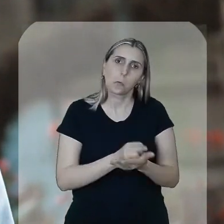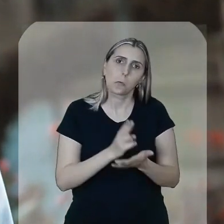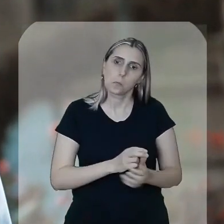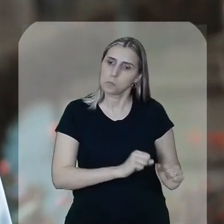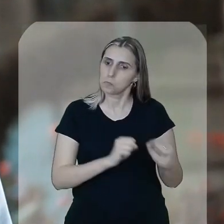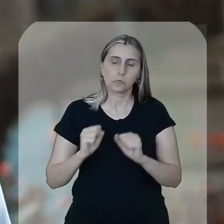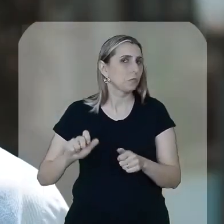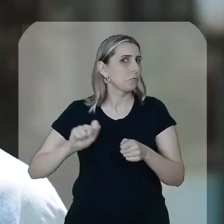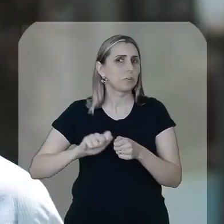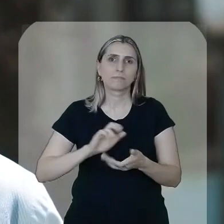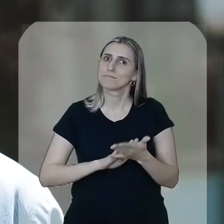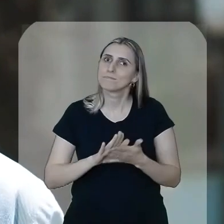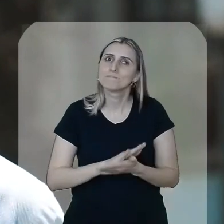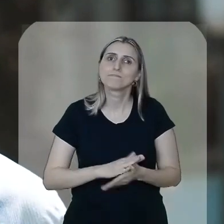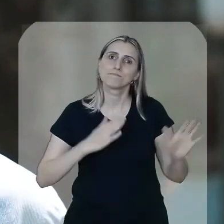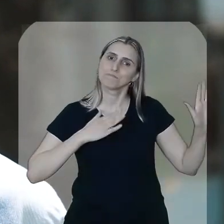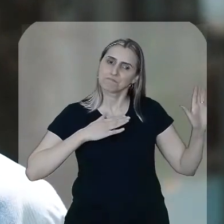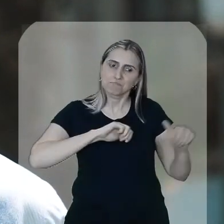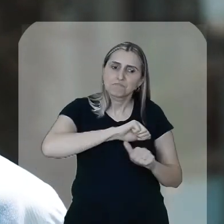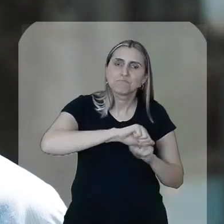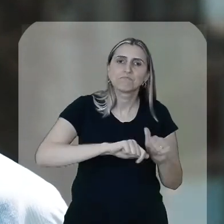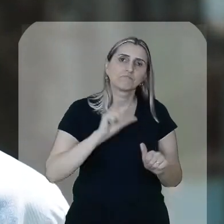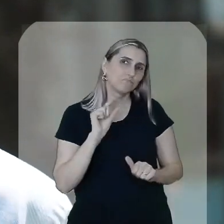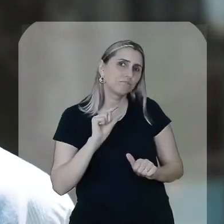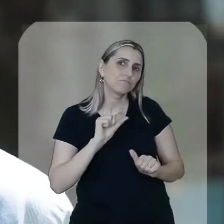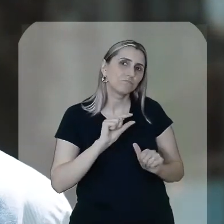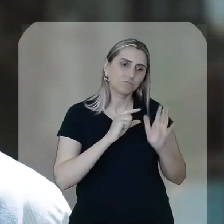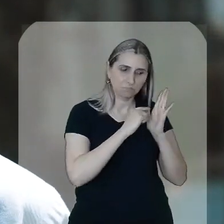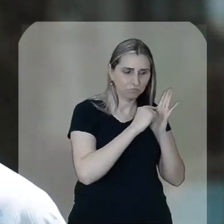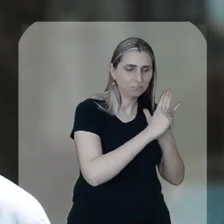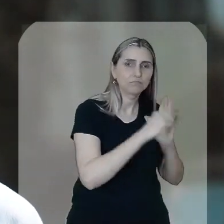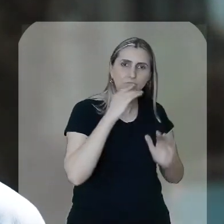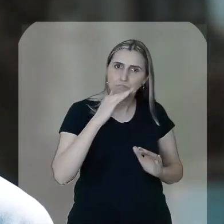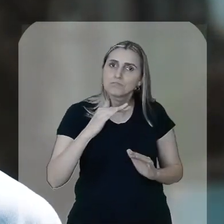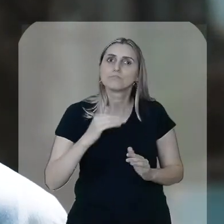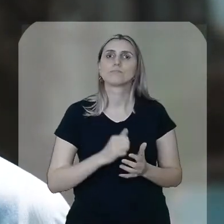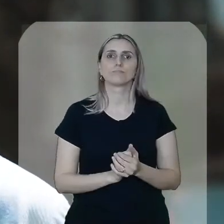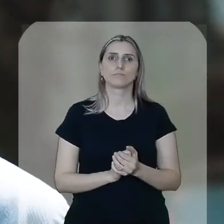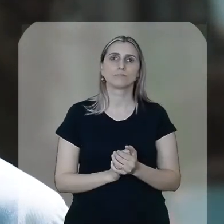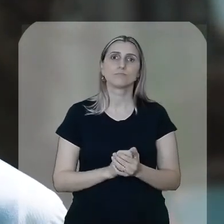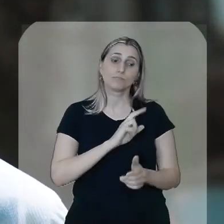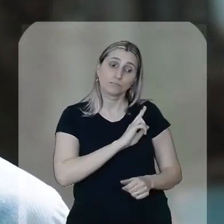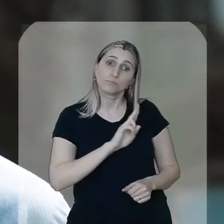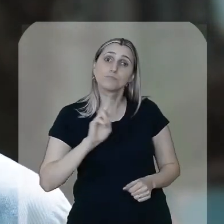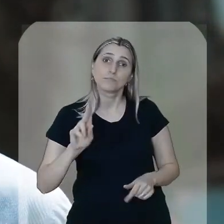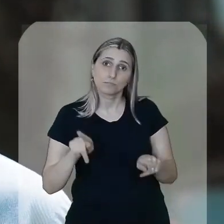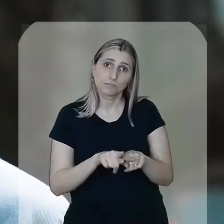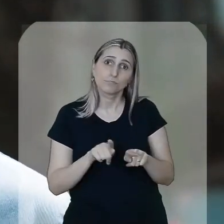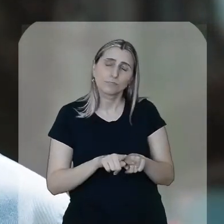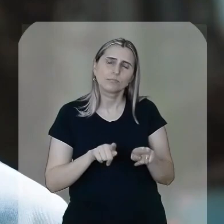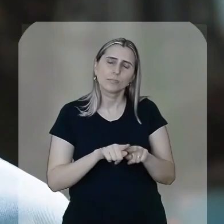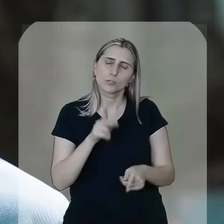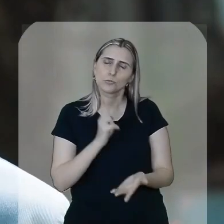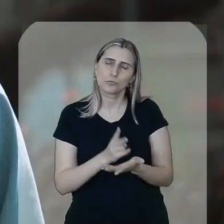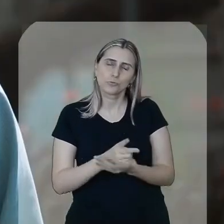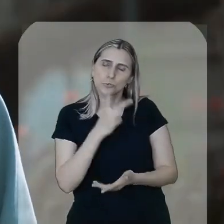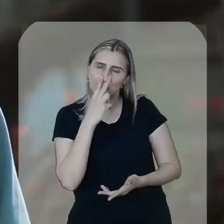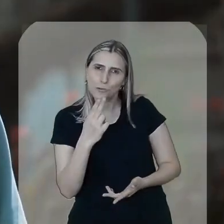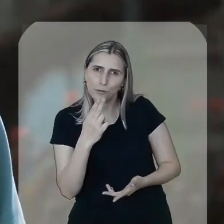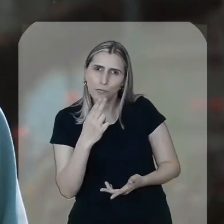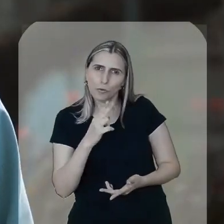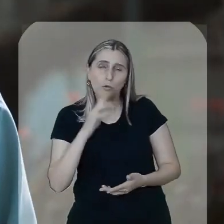e não fizeram. As promessas até mudam um pouco, de cor, de embalagem, de nome, mas é tudo igual.